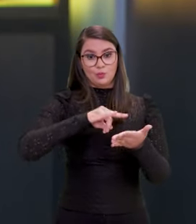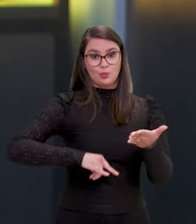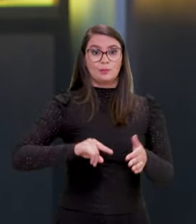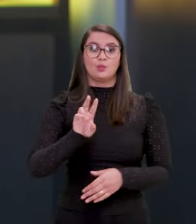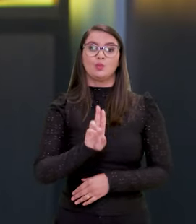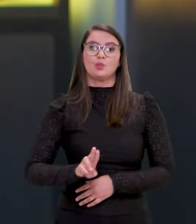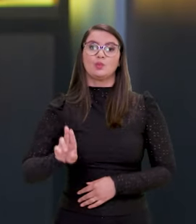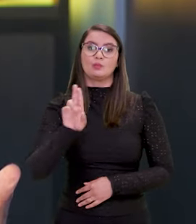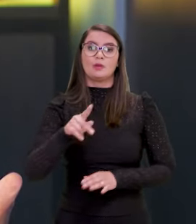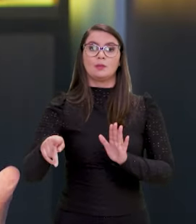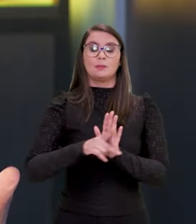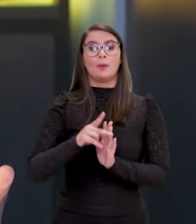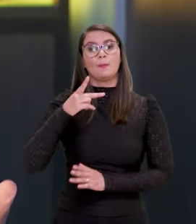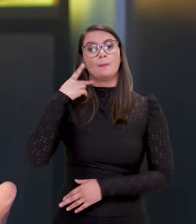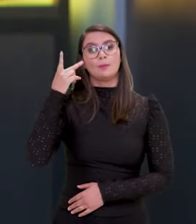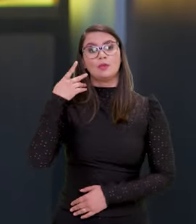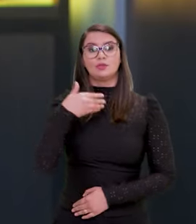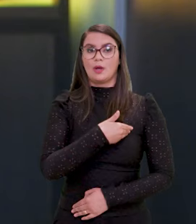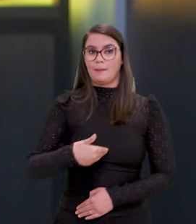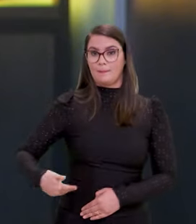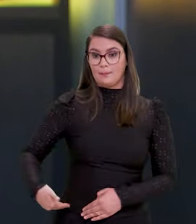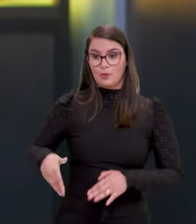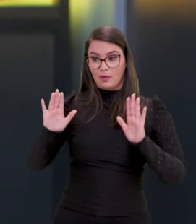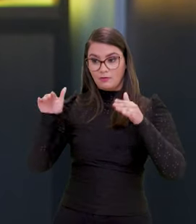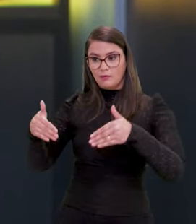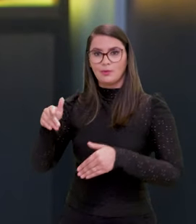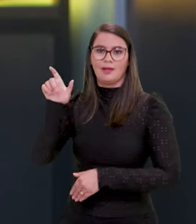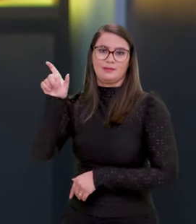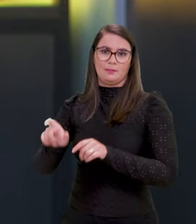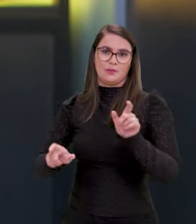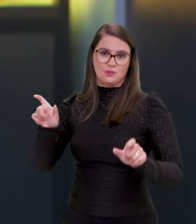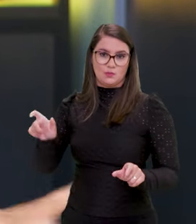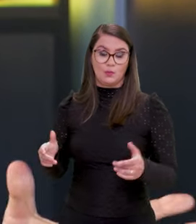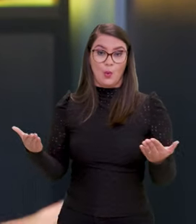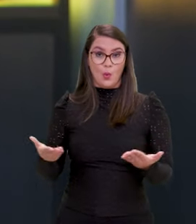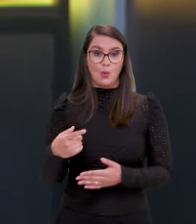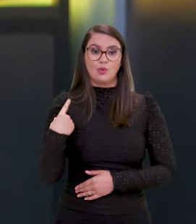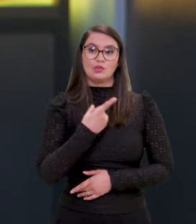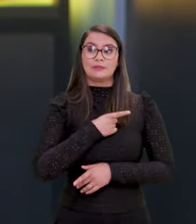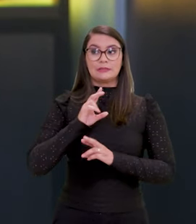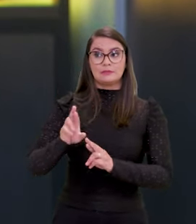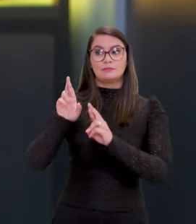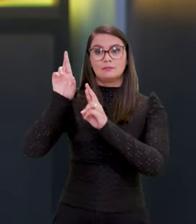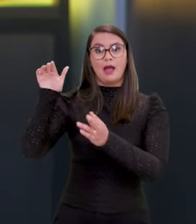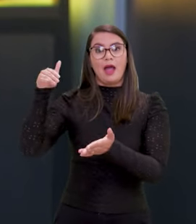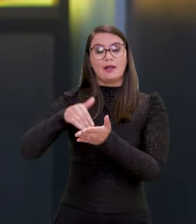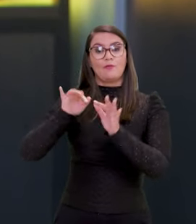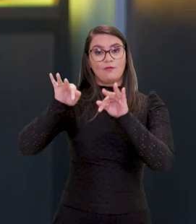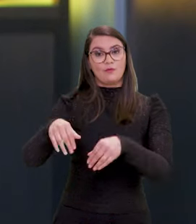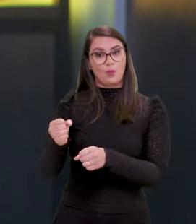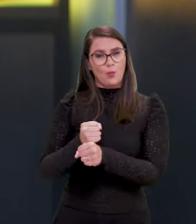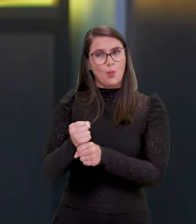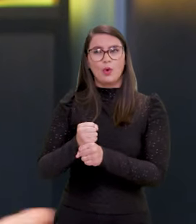utilizado para uma política pública voltada para o cidadão. Então, hoje a nossa expectativa até o final